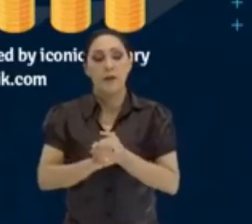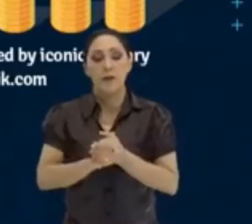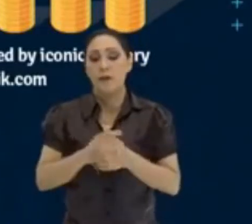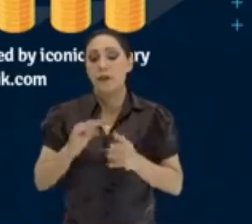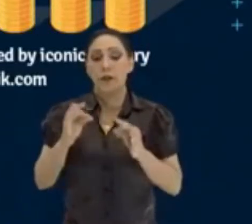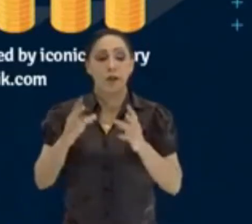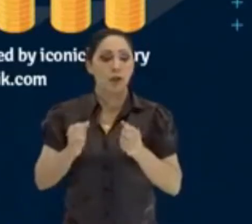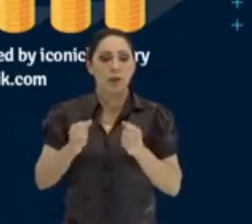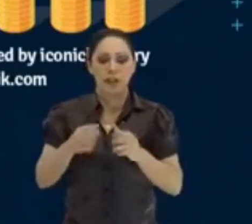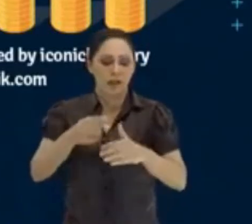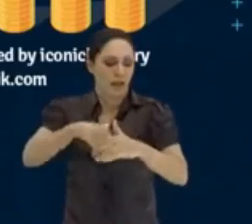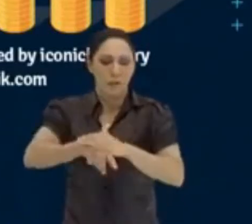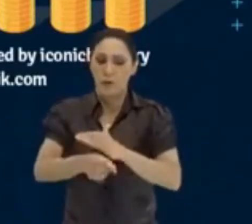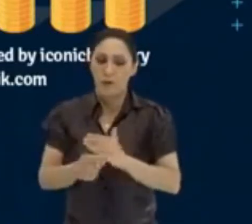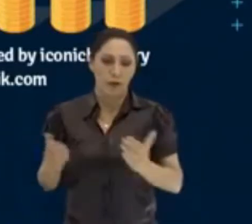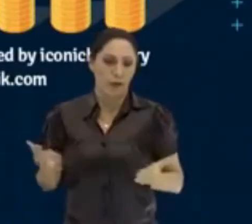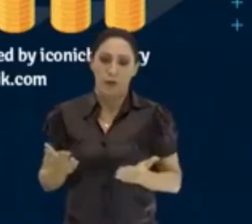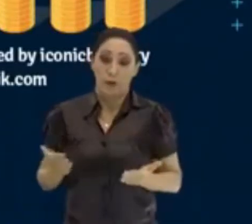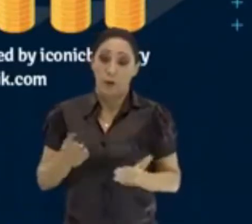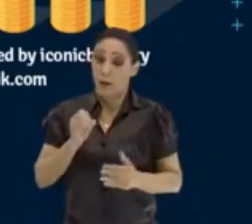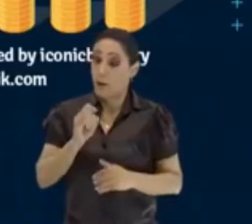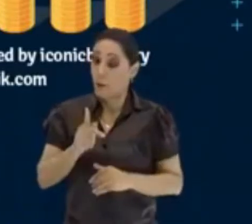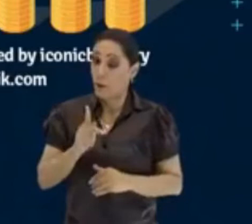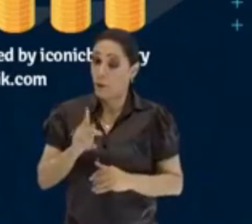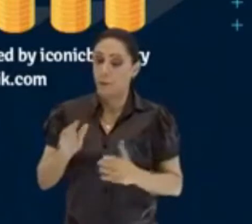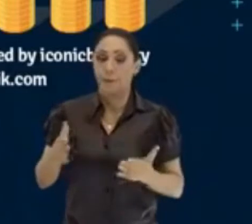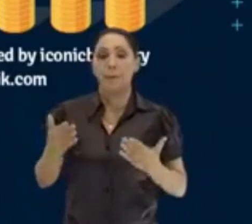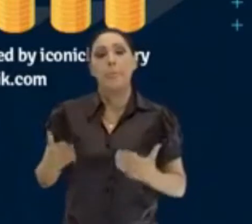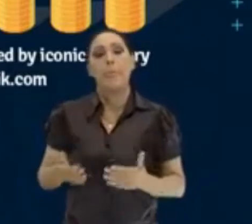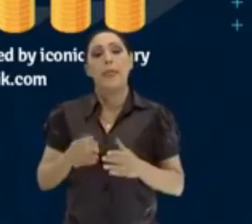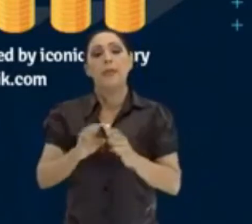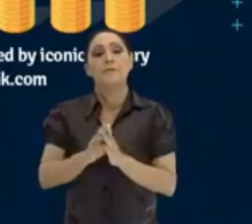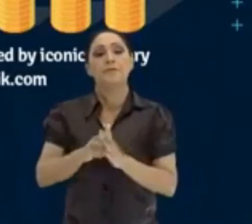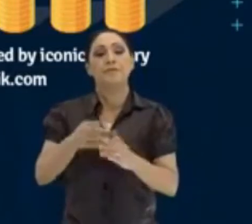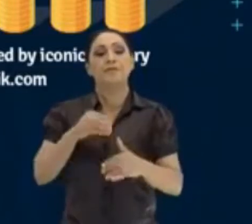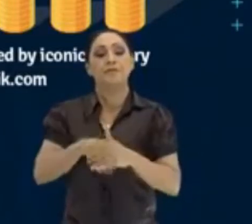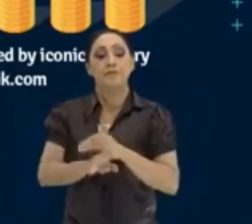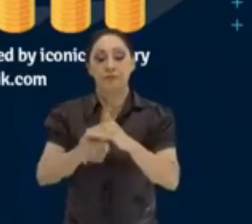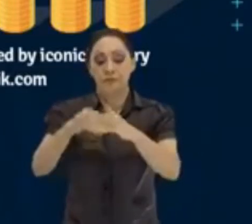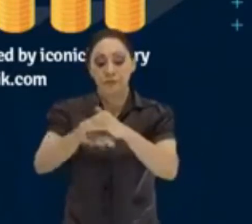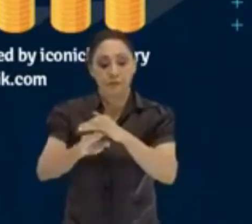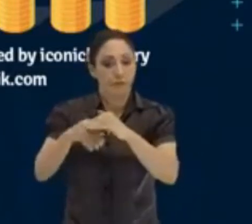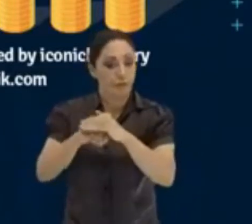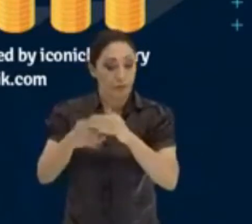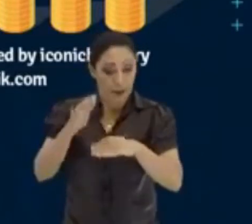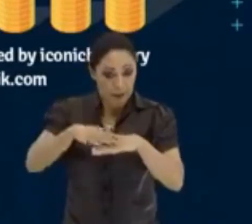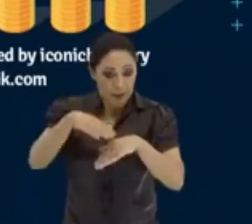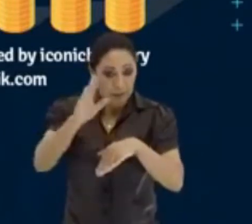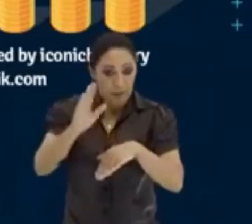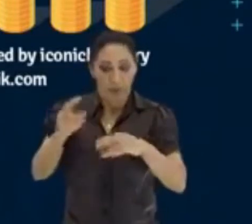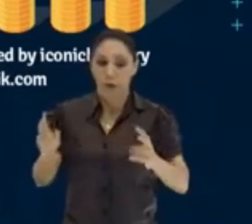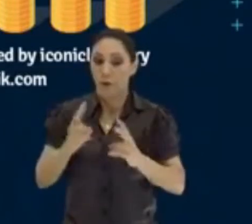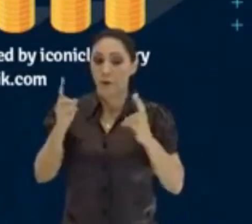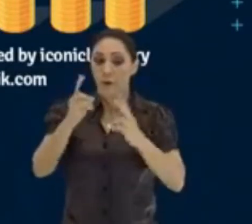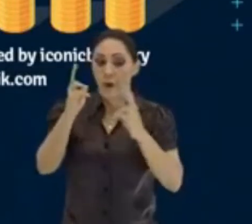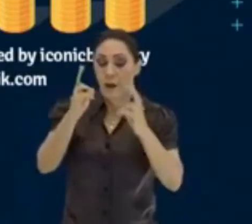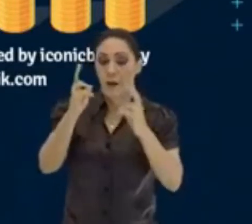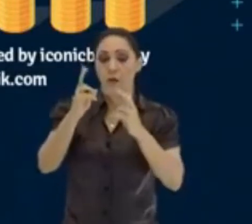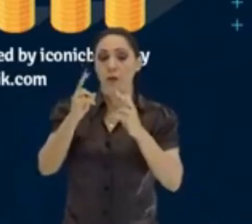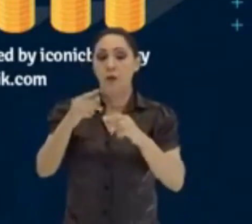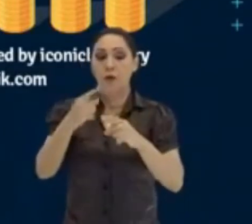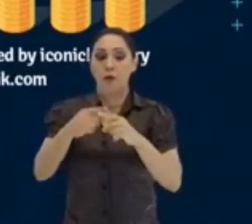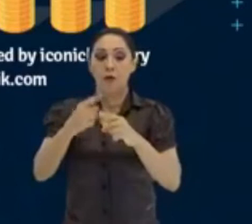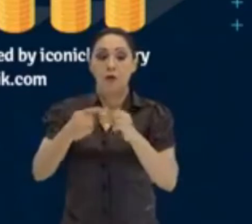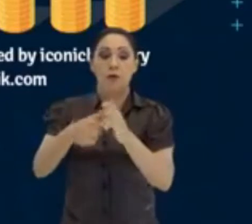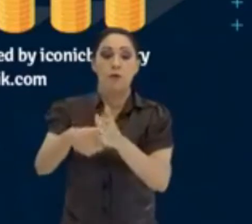mais, mas a gente não vai aprofundar isso agora, tá bom? Caderneta de poupança e por aí vai. Pode ser o valor referente ao atraso no